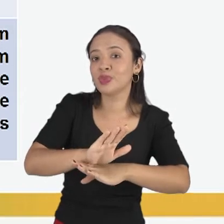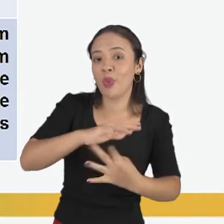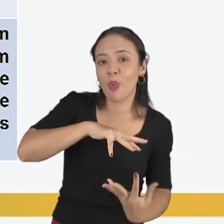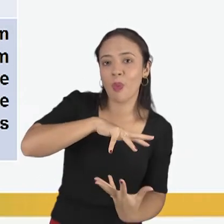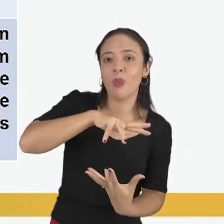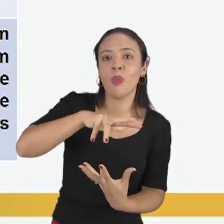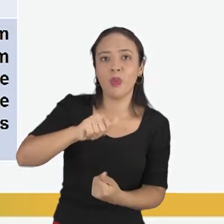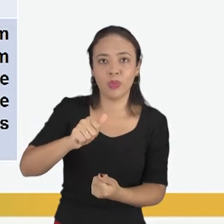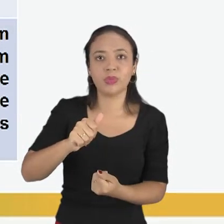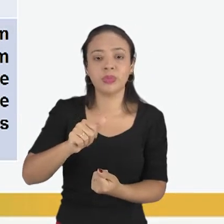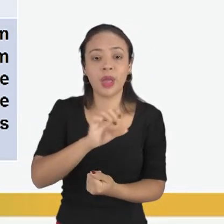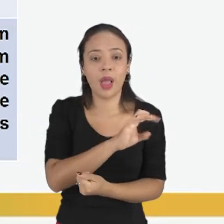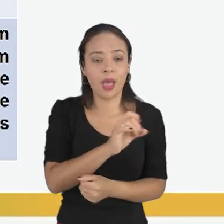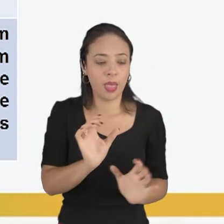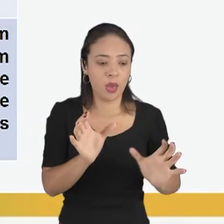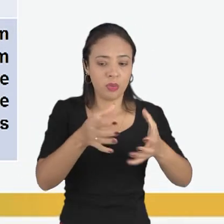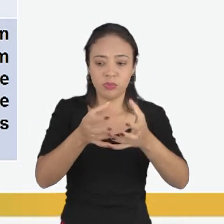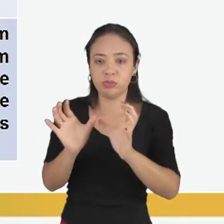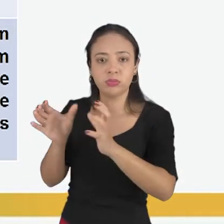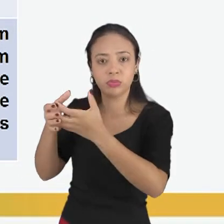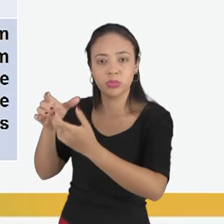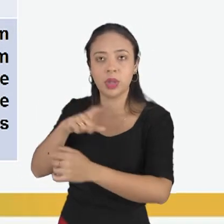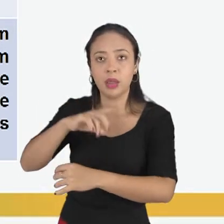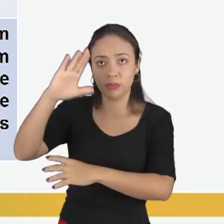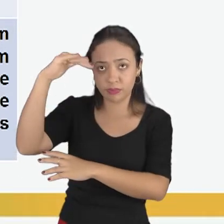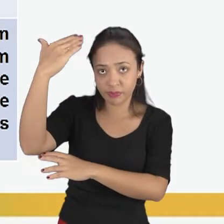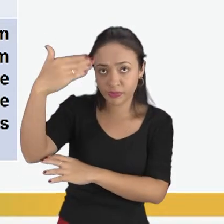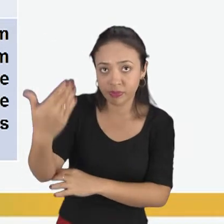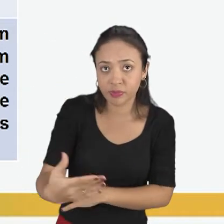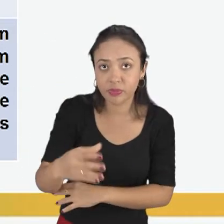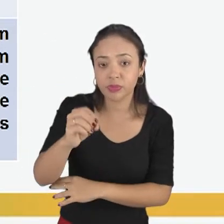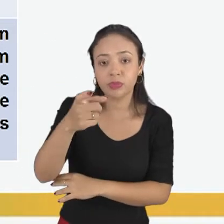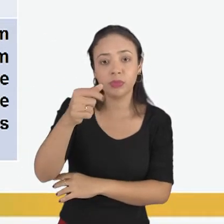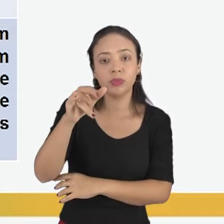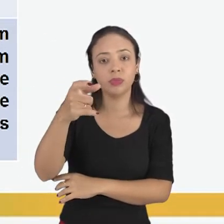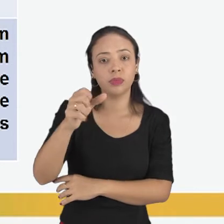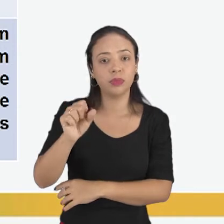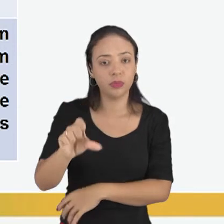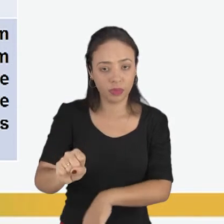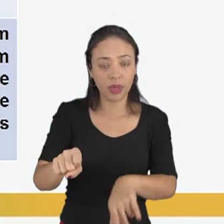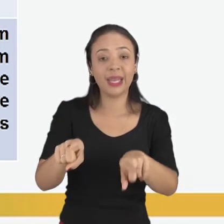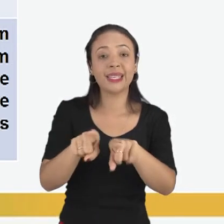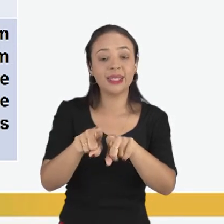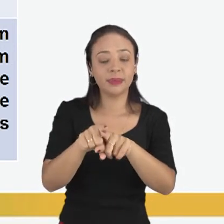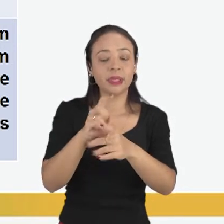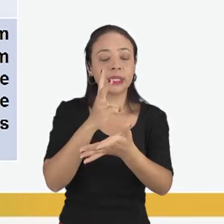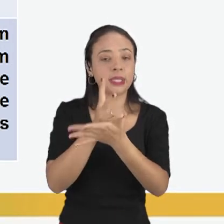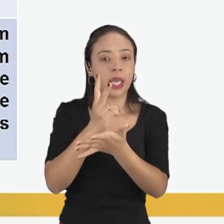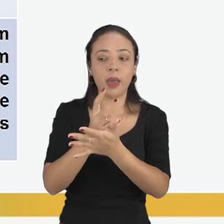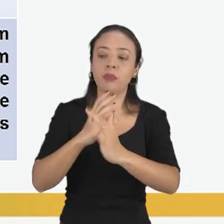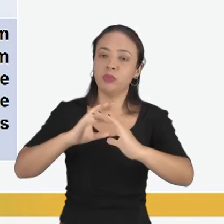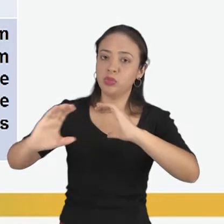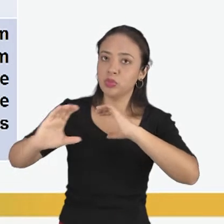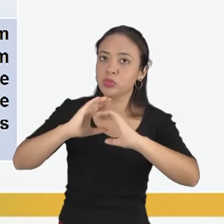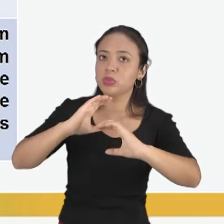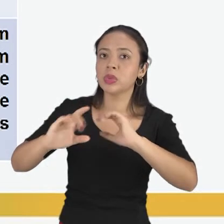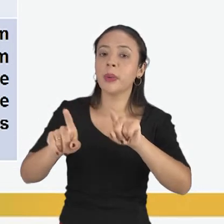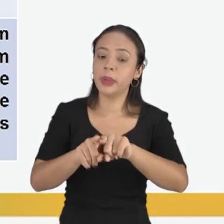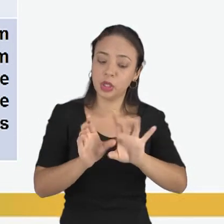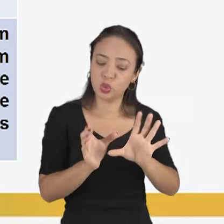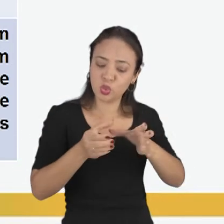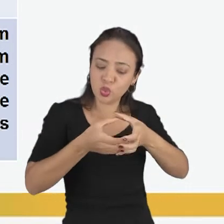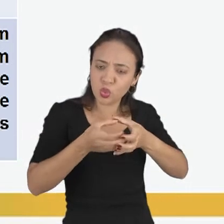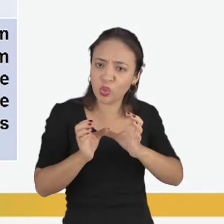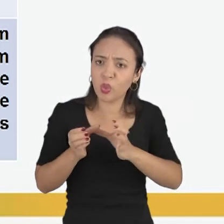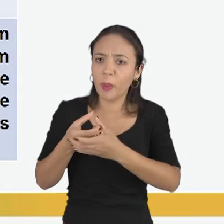cada templo são cultuados os orixás com os quais eles se comunicam, certo? Há grupos menores,